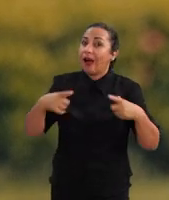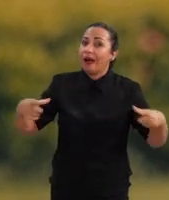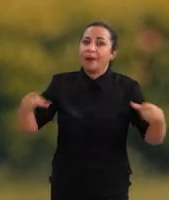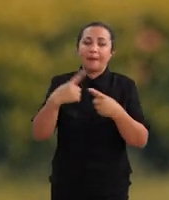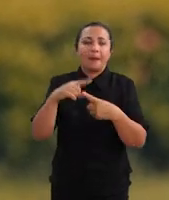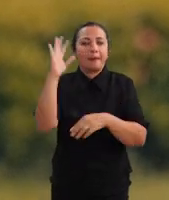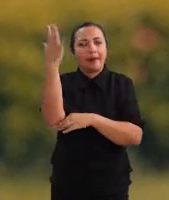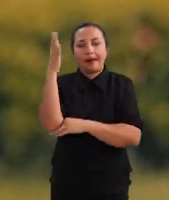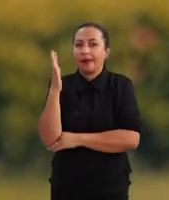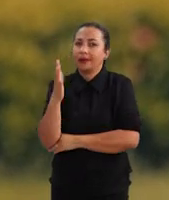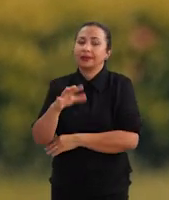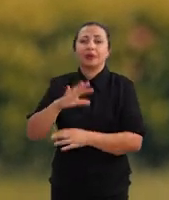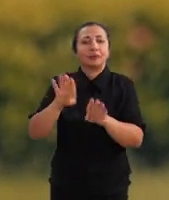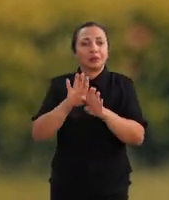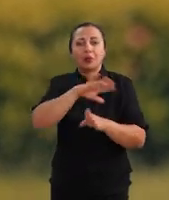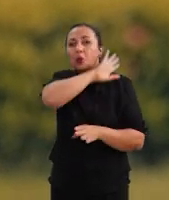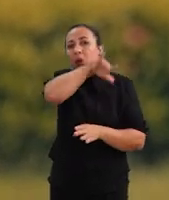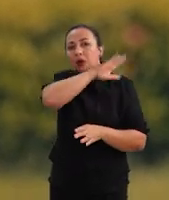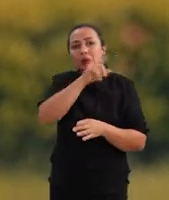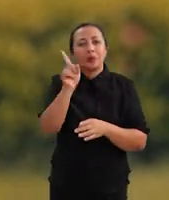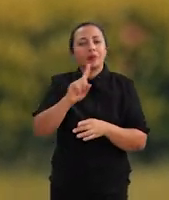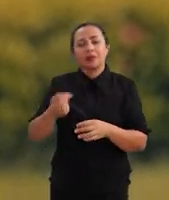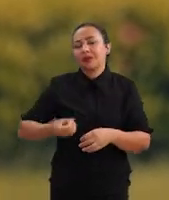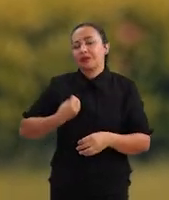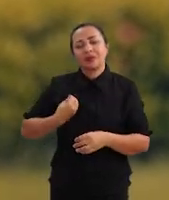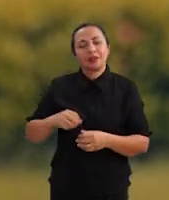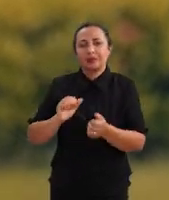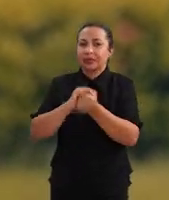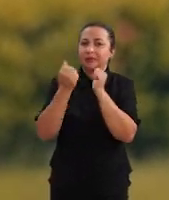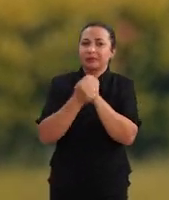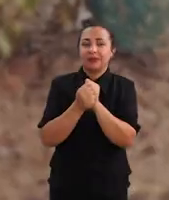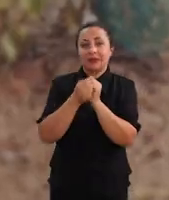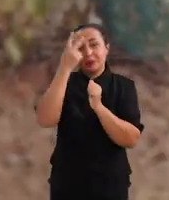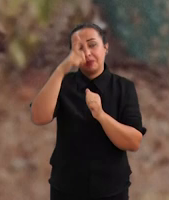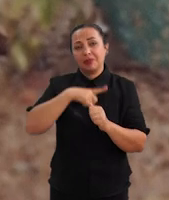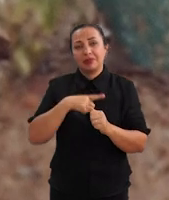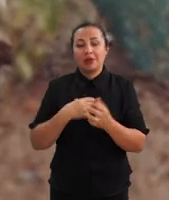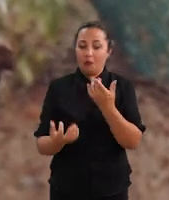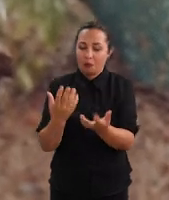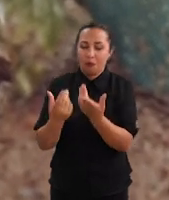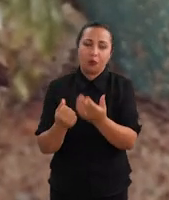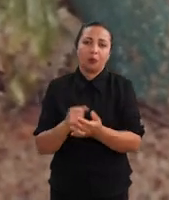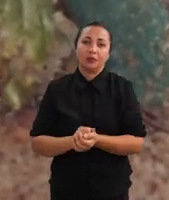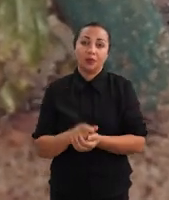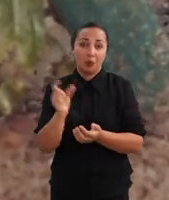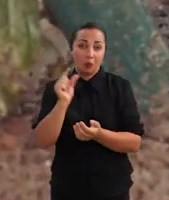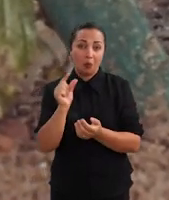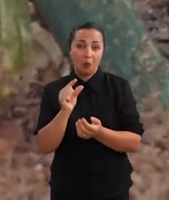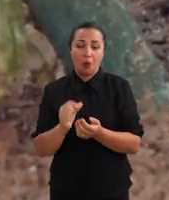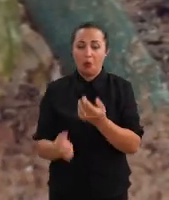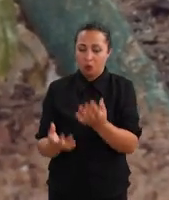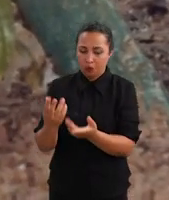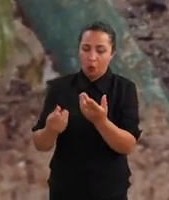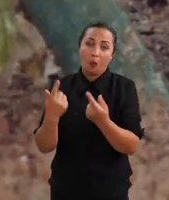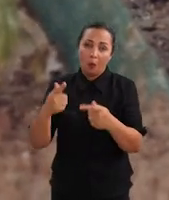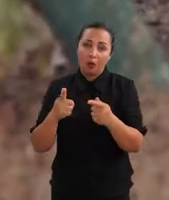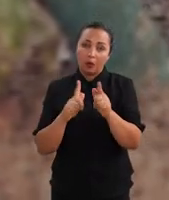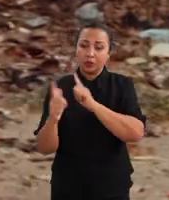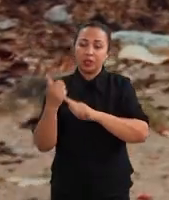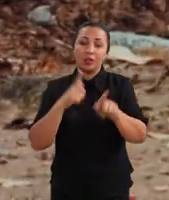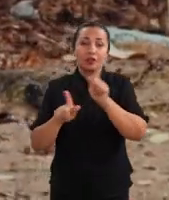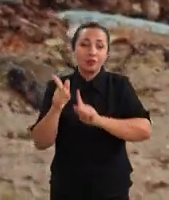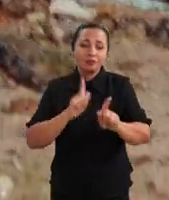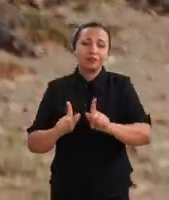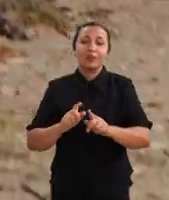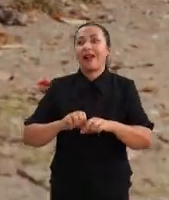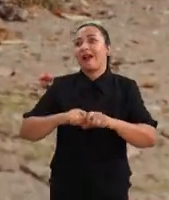árvores quanto a fauna não estão adaptadas ao fogo. Então um pequeno incêndio pode gerar uma